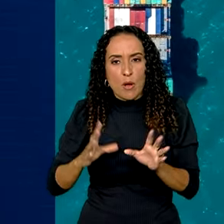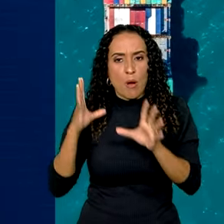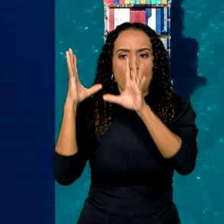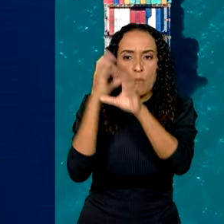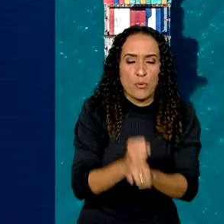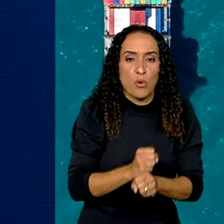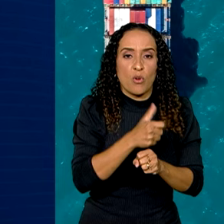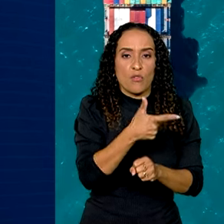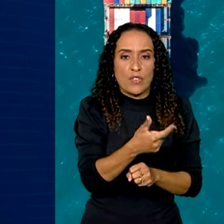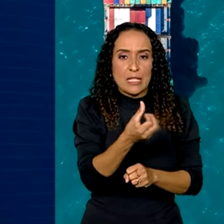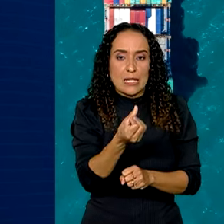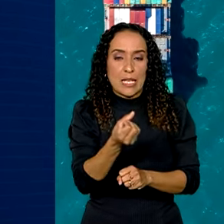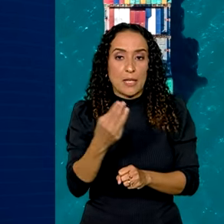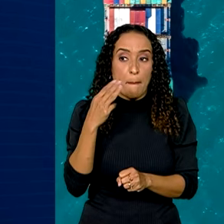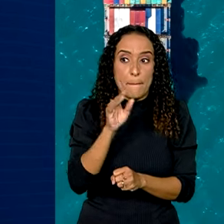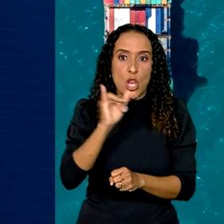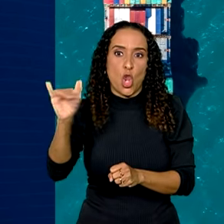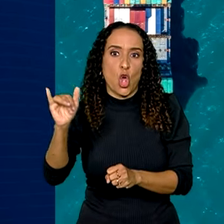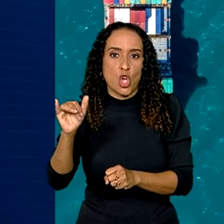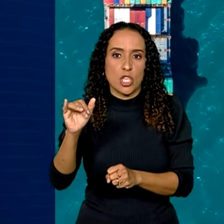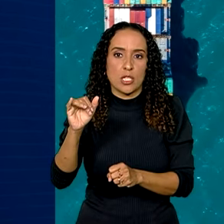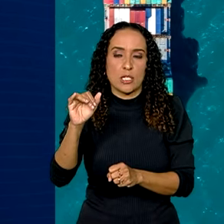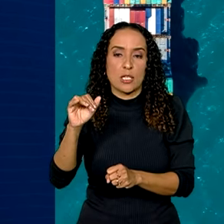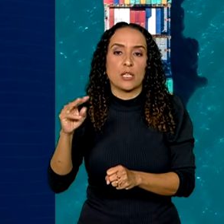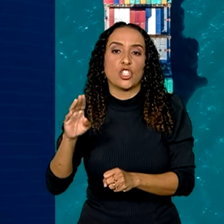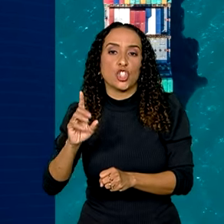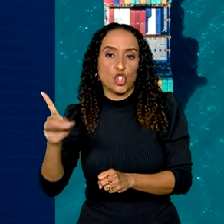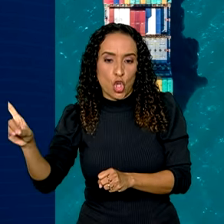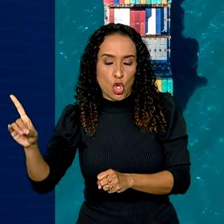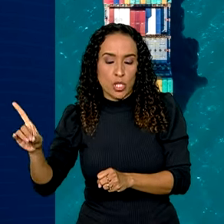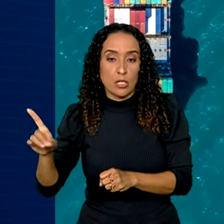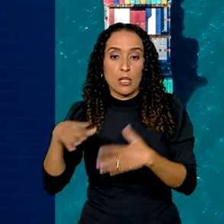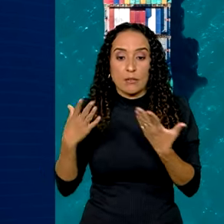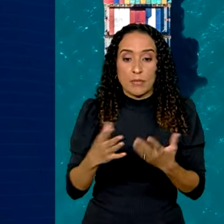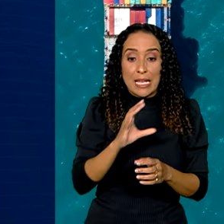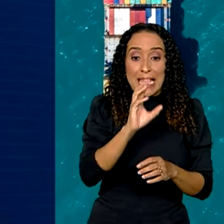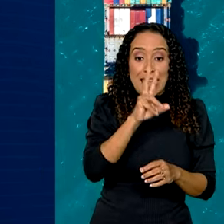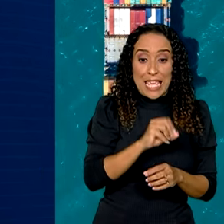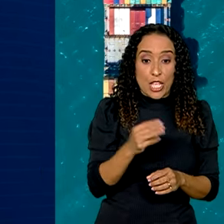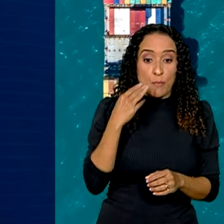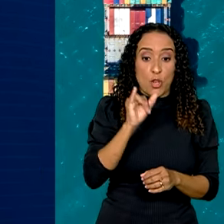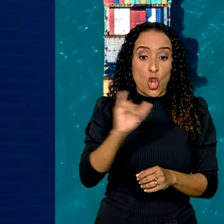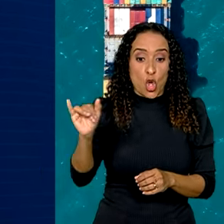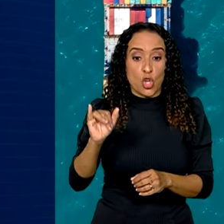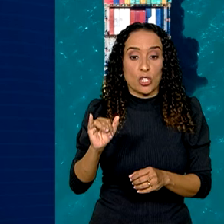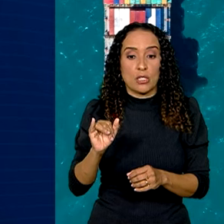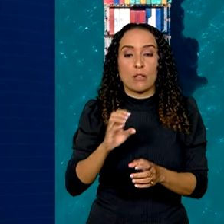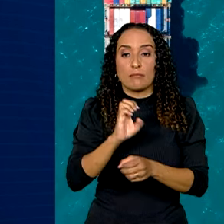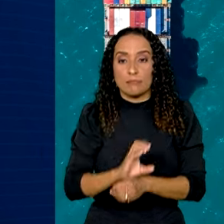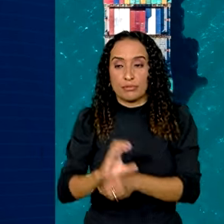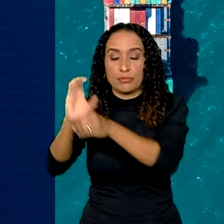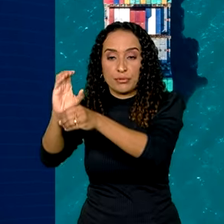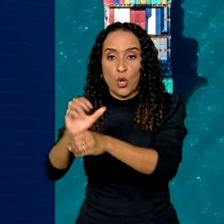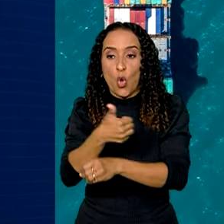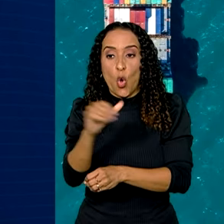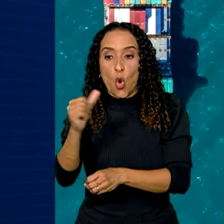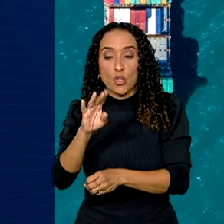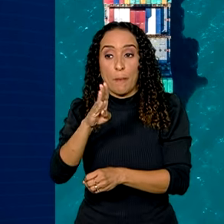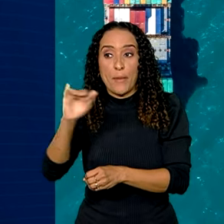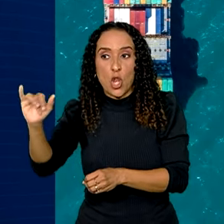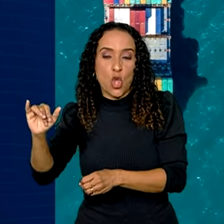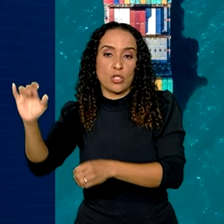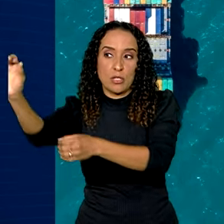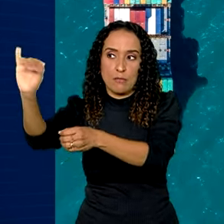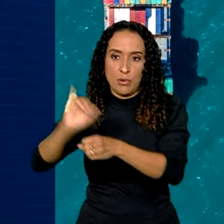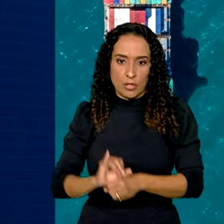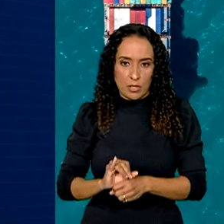bilhões e meio de dólares, sendo 15 bilhões de dólares em exportações e 11 bilhões em importações. Saldo